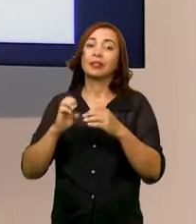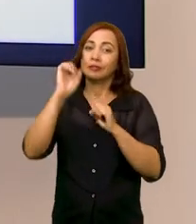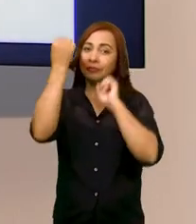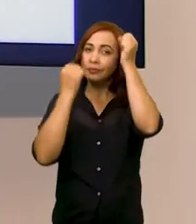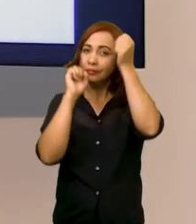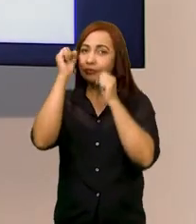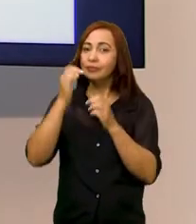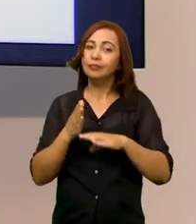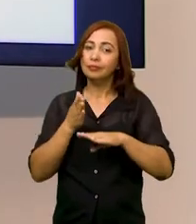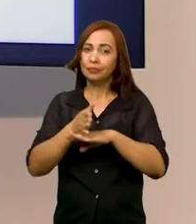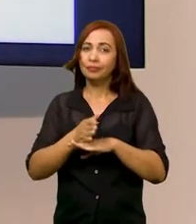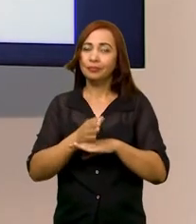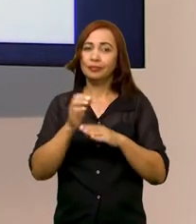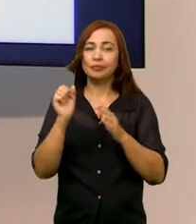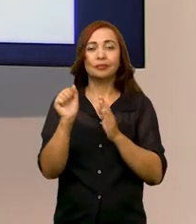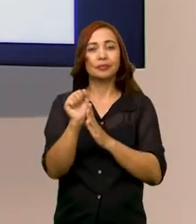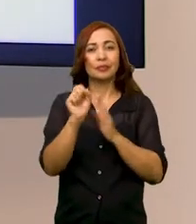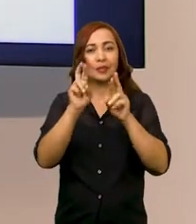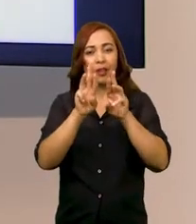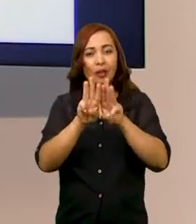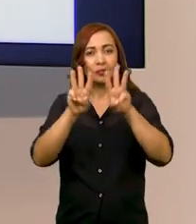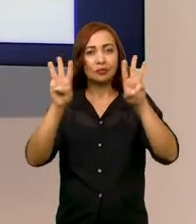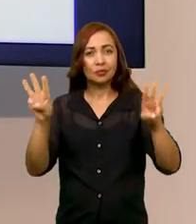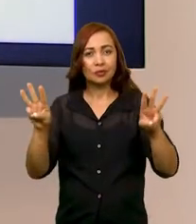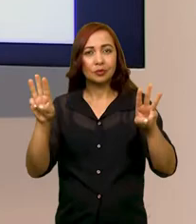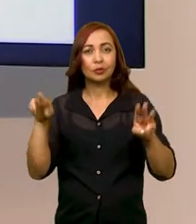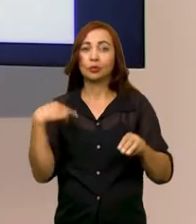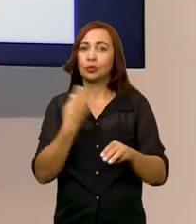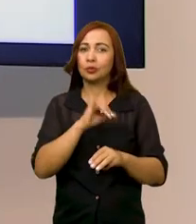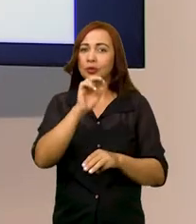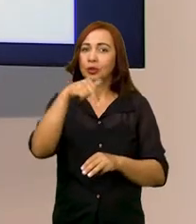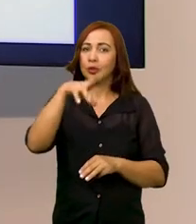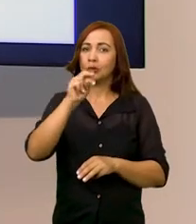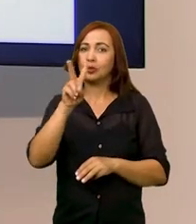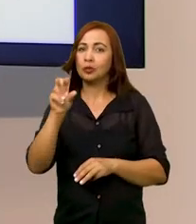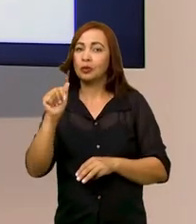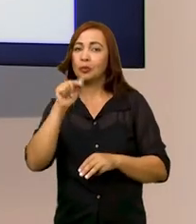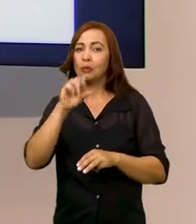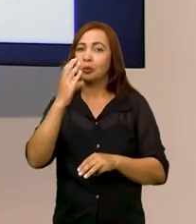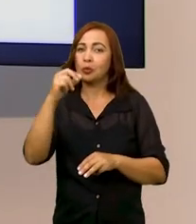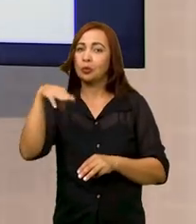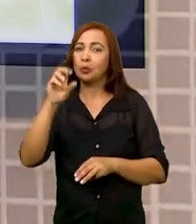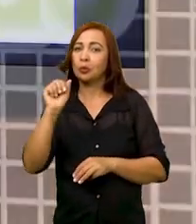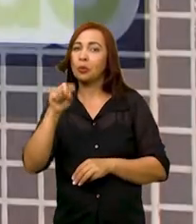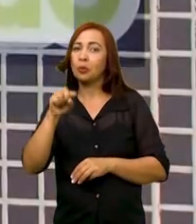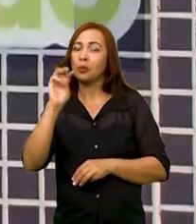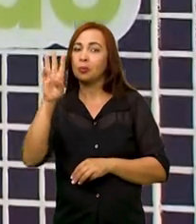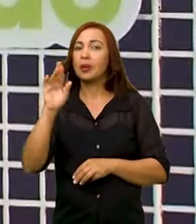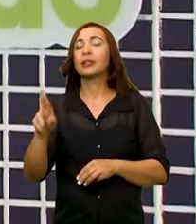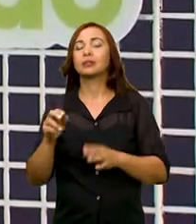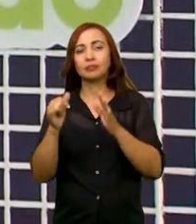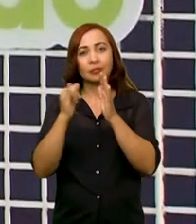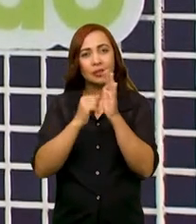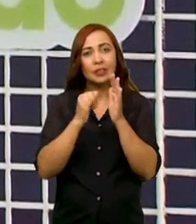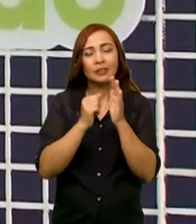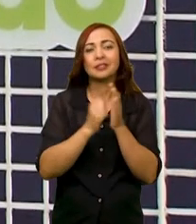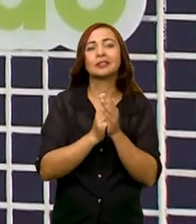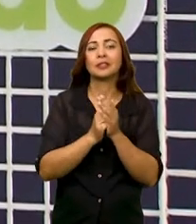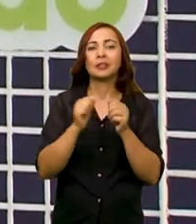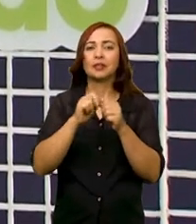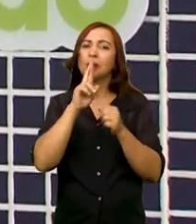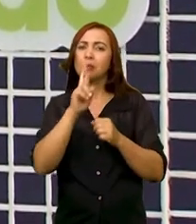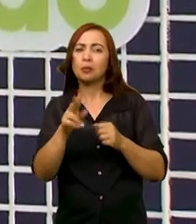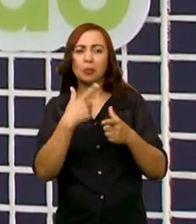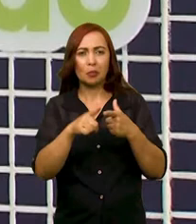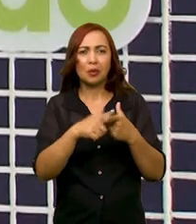do site nosso, que é o inova.if.edu.br, eles podem cadastrar uma demanda e dizer, olha, eu tenho esse problema e vocês podem